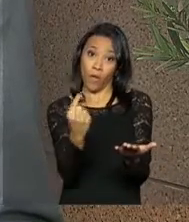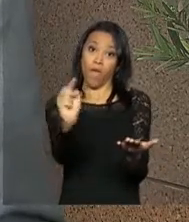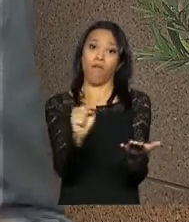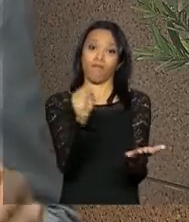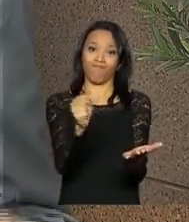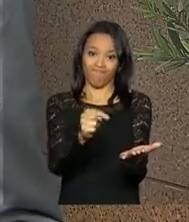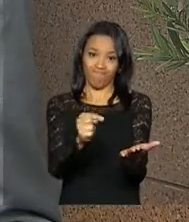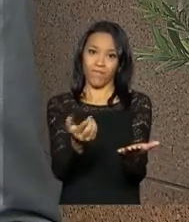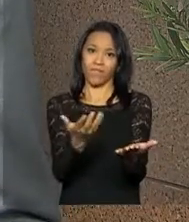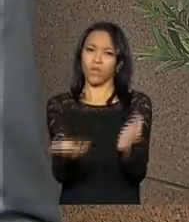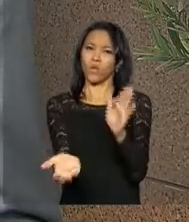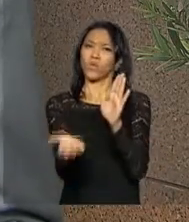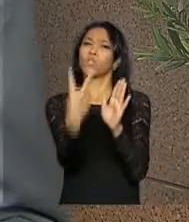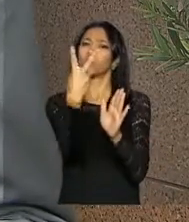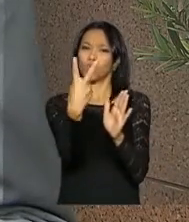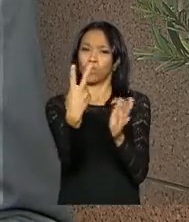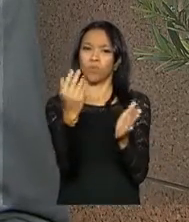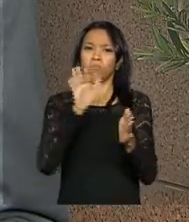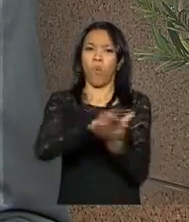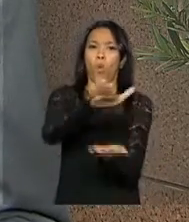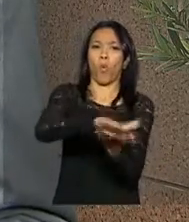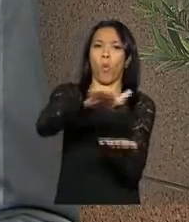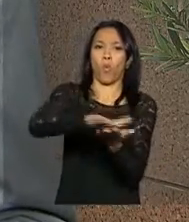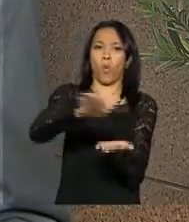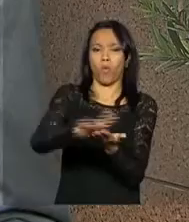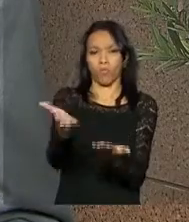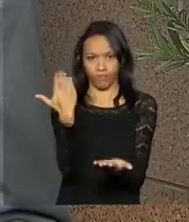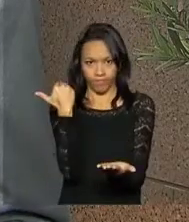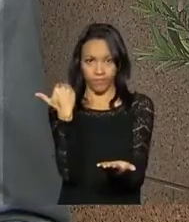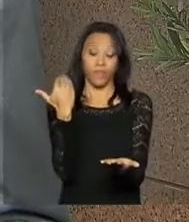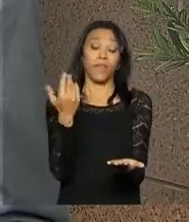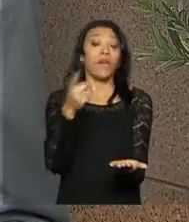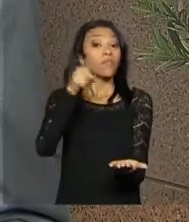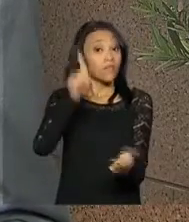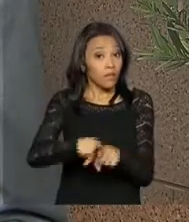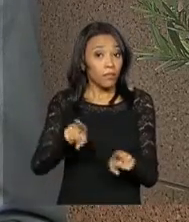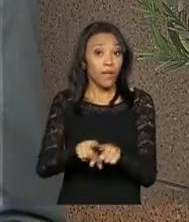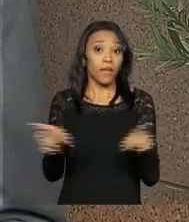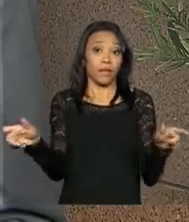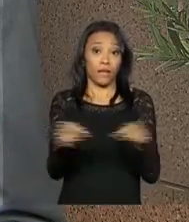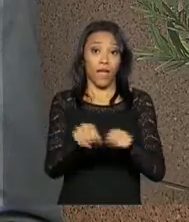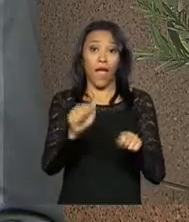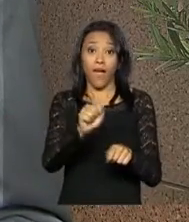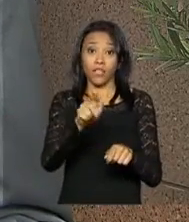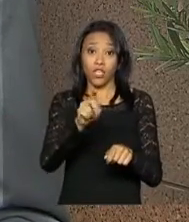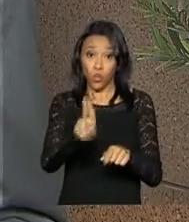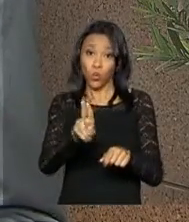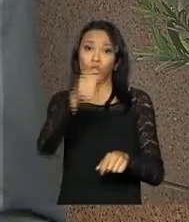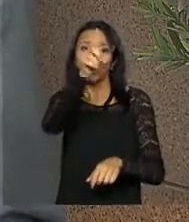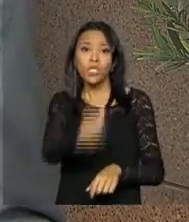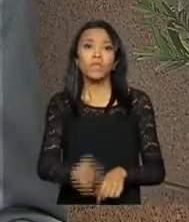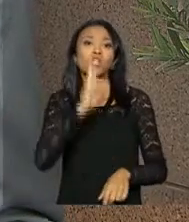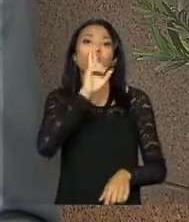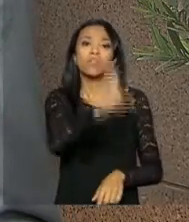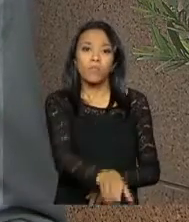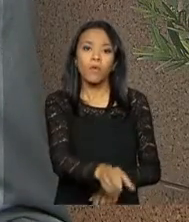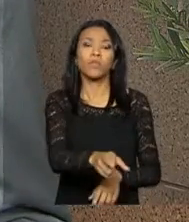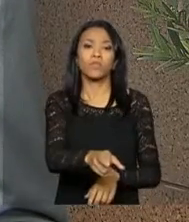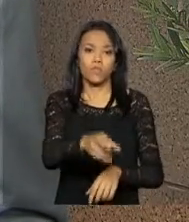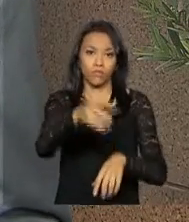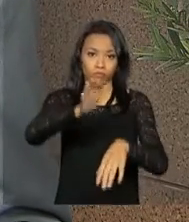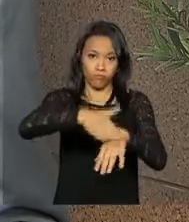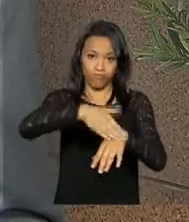publicadas nas últimas duas edições. Segundo a nota, a AGU também invocará a Lei de Direito de Resposta para garantir junto ao Poder